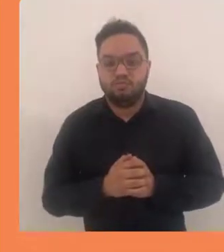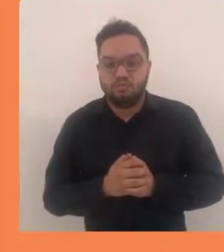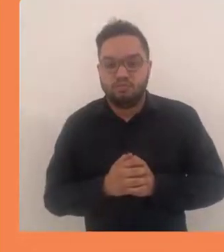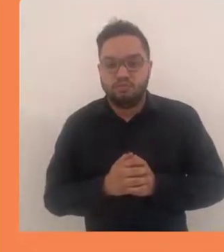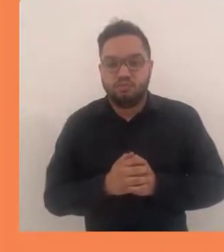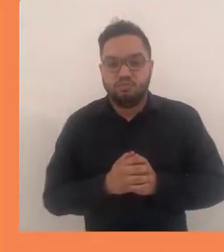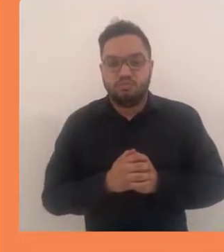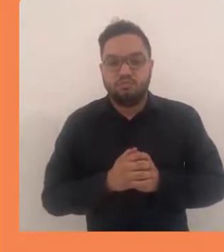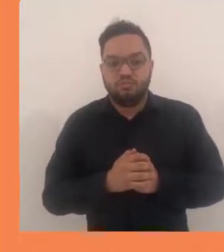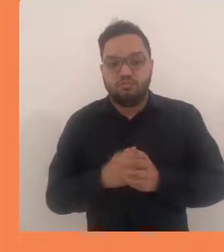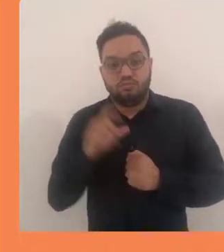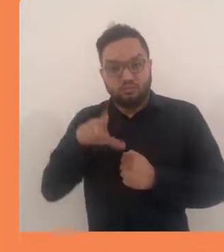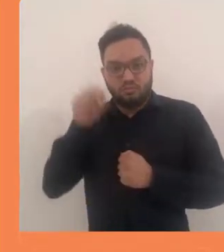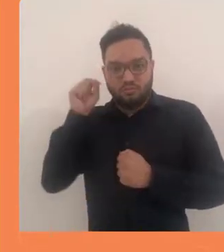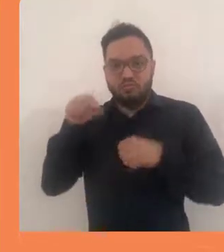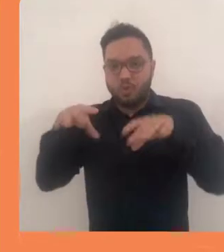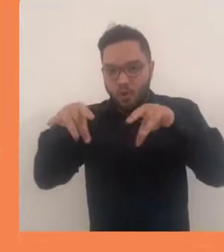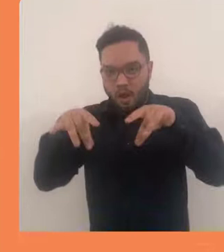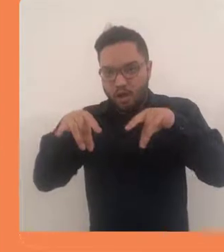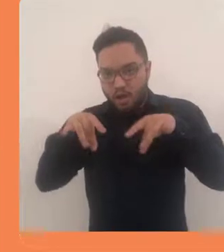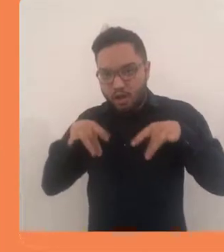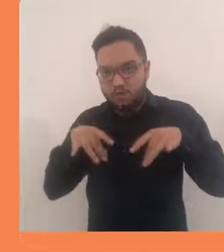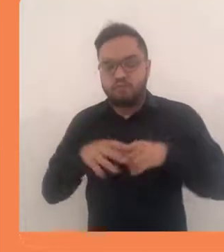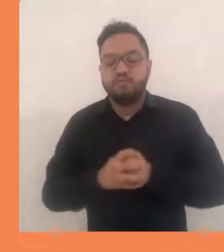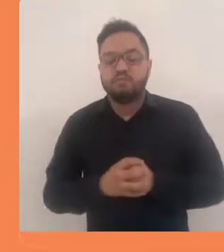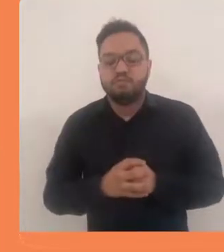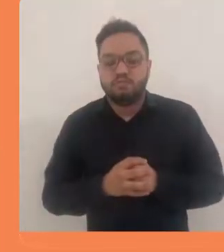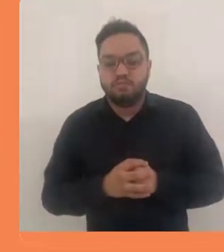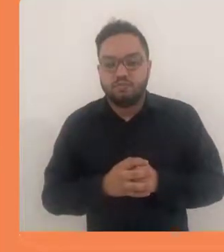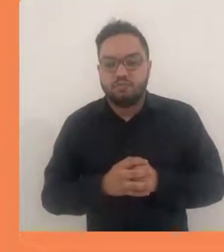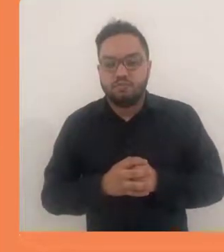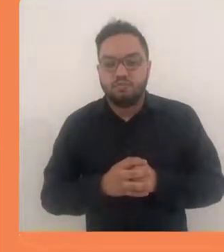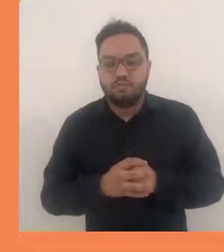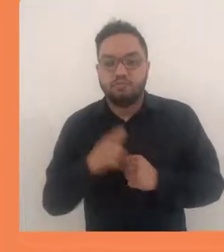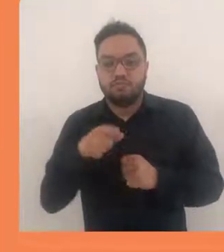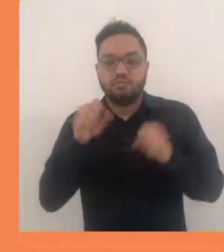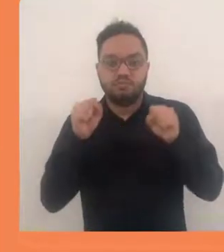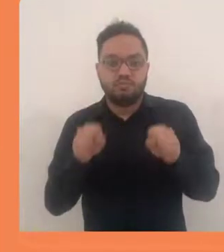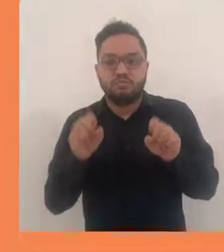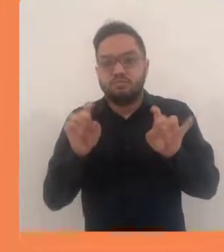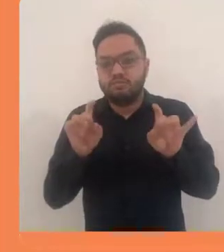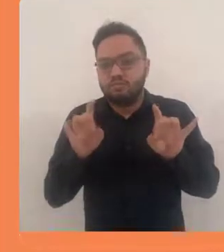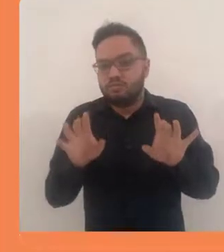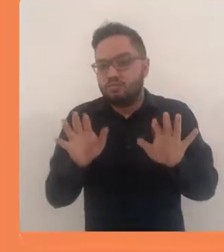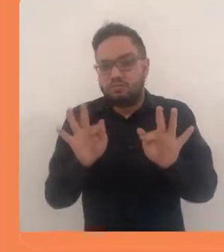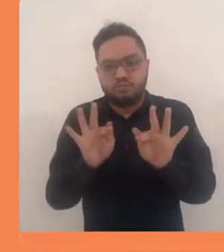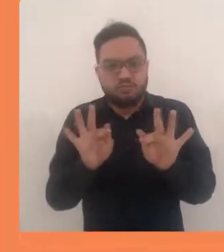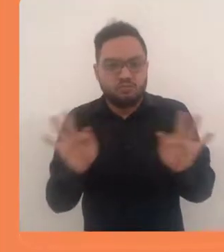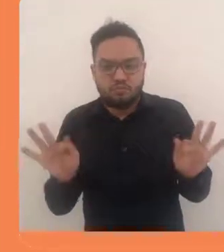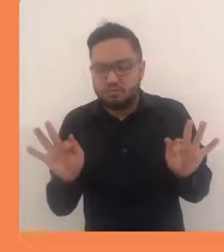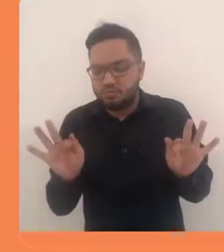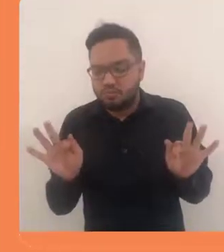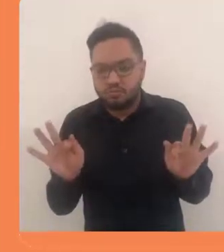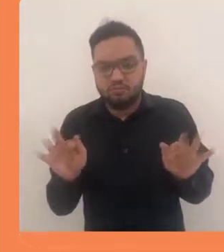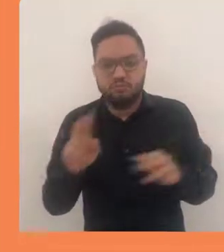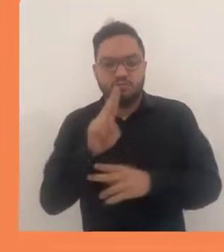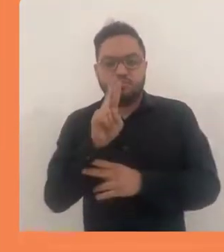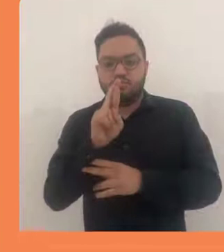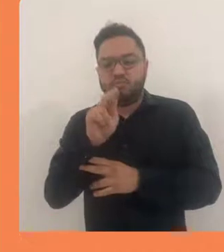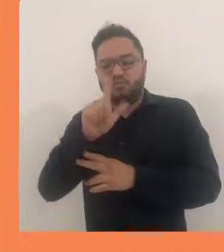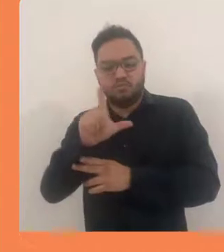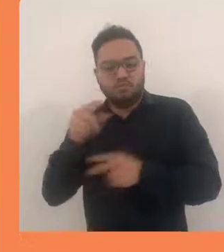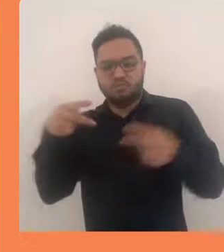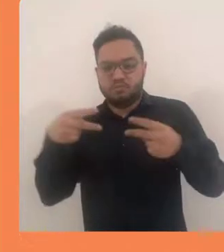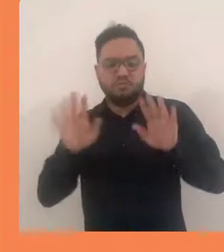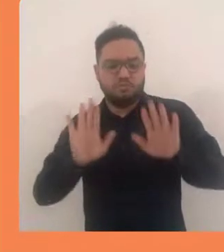selecionei esse arquivo, ou você pode simplesmente